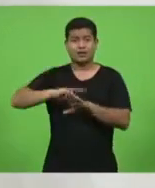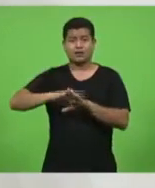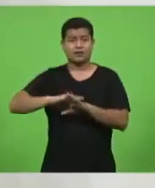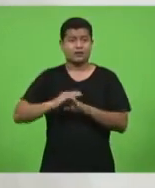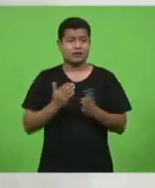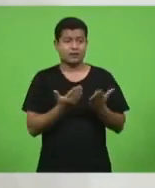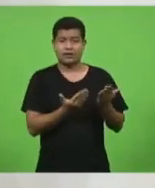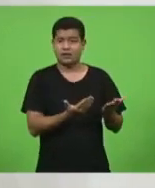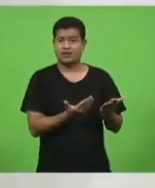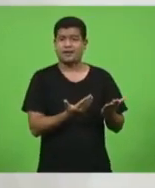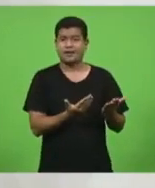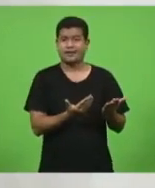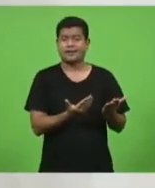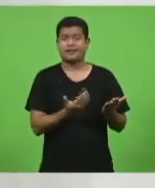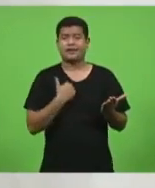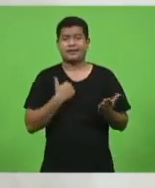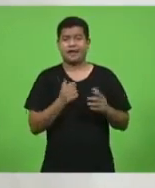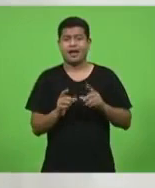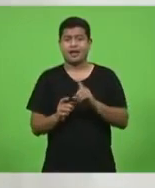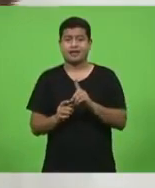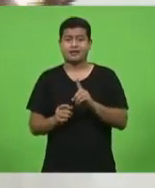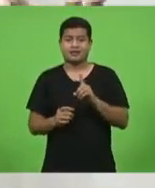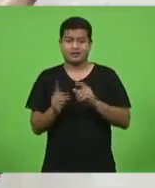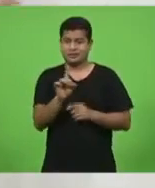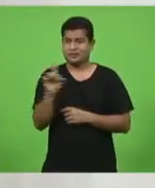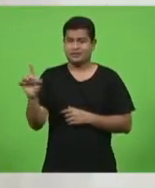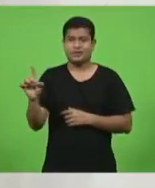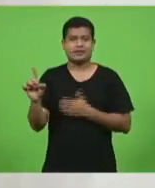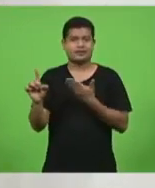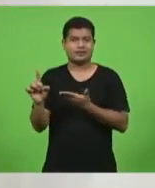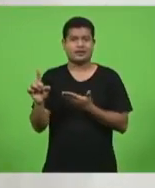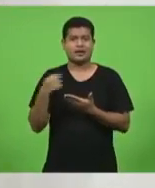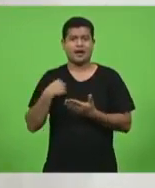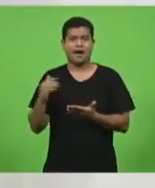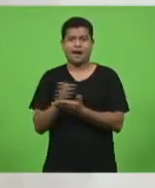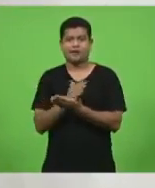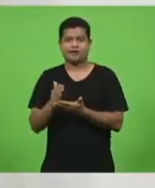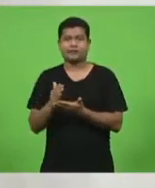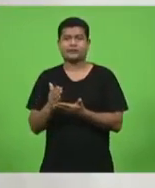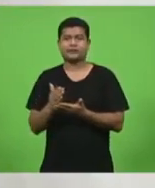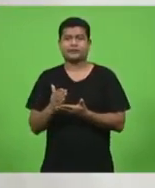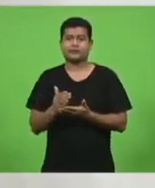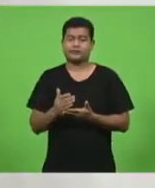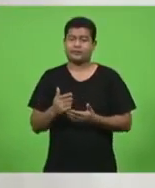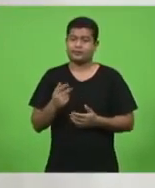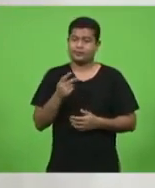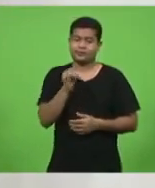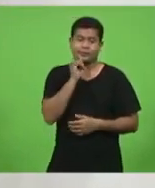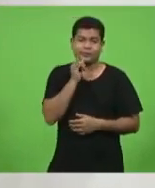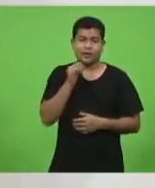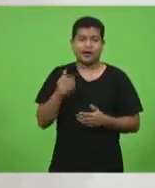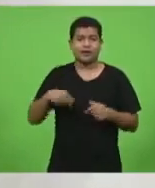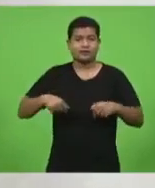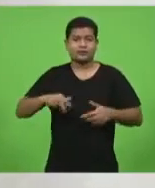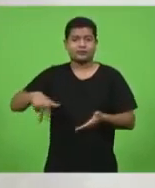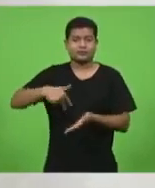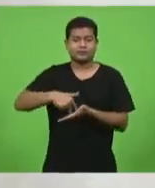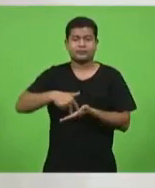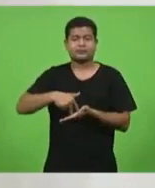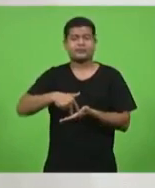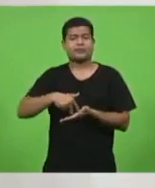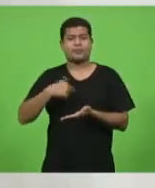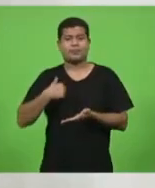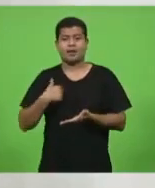me aplaude. se eu falo algo de relacionada agora, por exemplo, que eu vou fazer aqui, aí, esses mesmos que aplaudem me